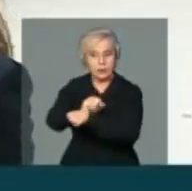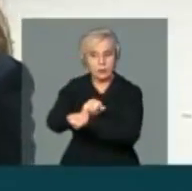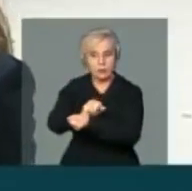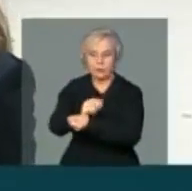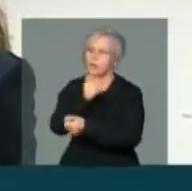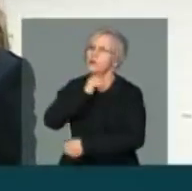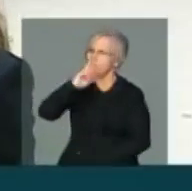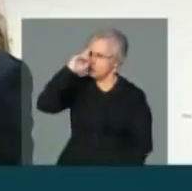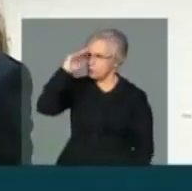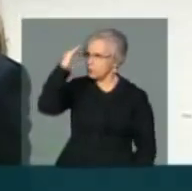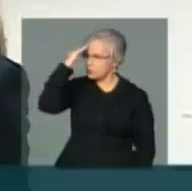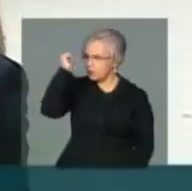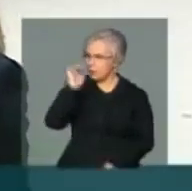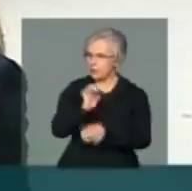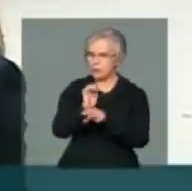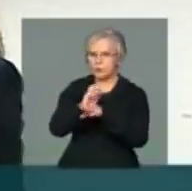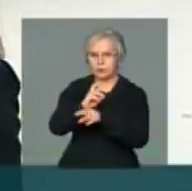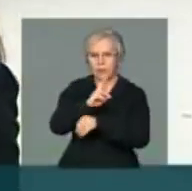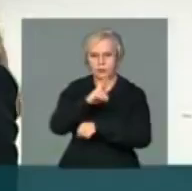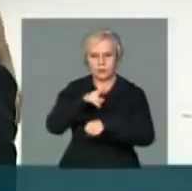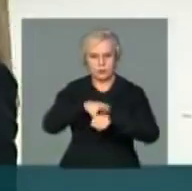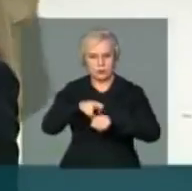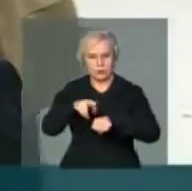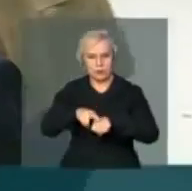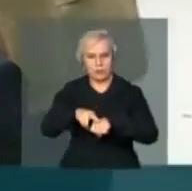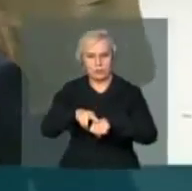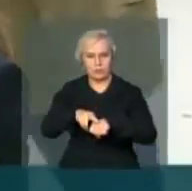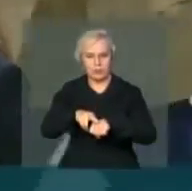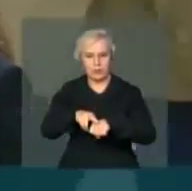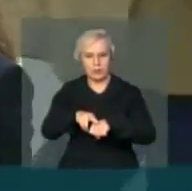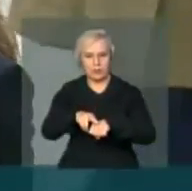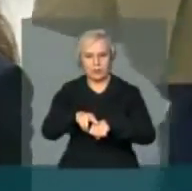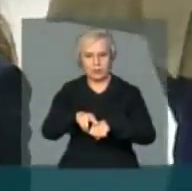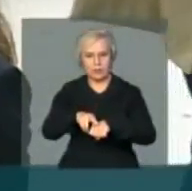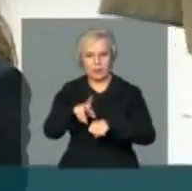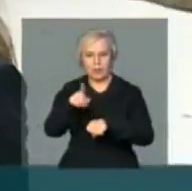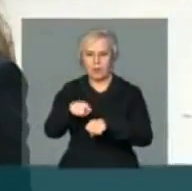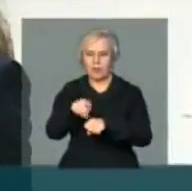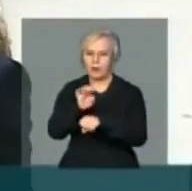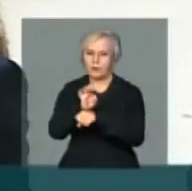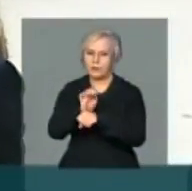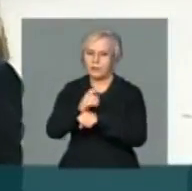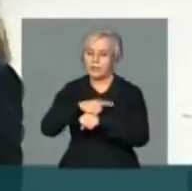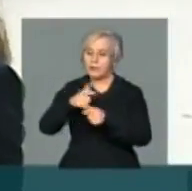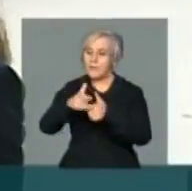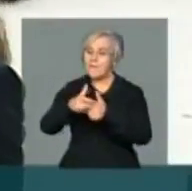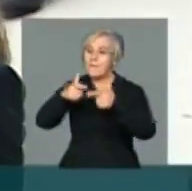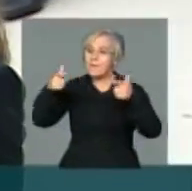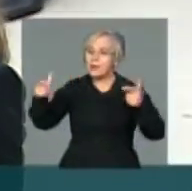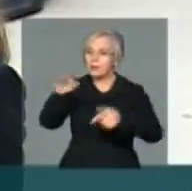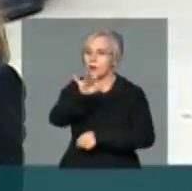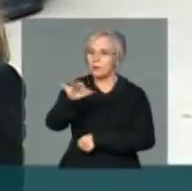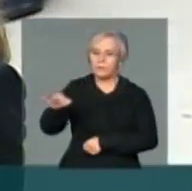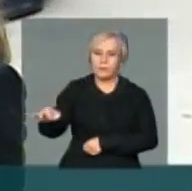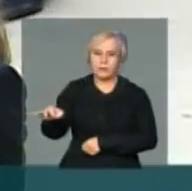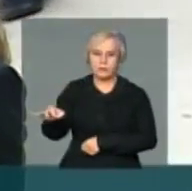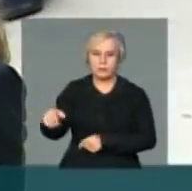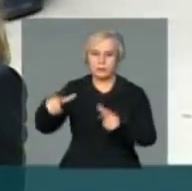também é o estado que tem o maior percentual de áreas